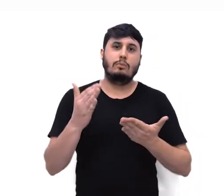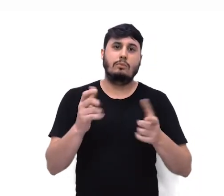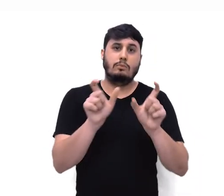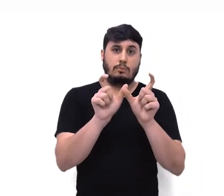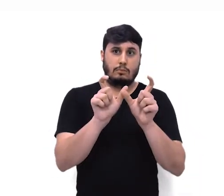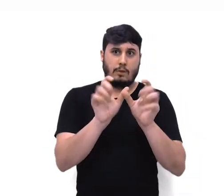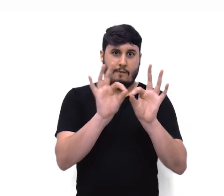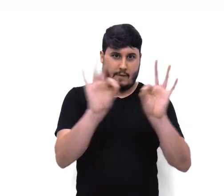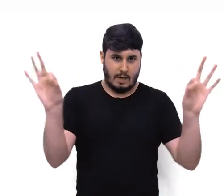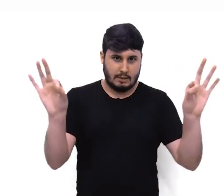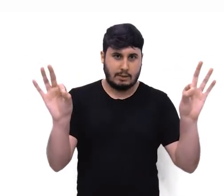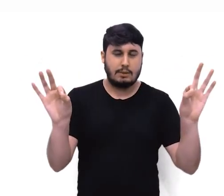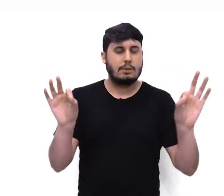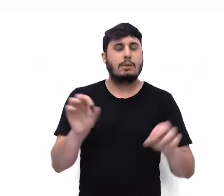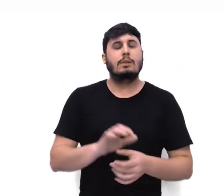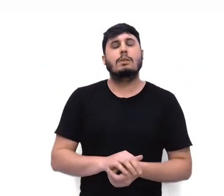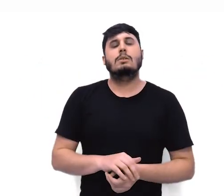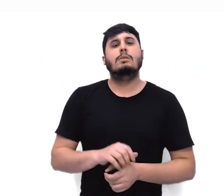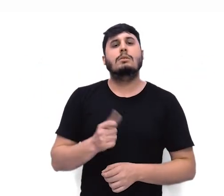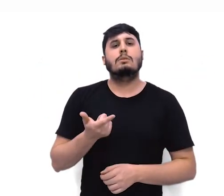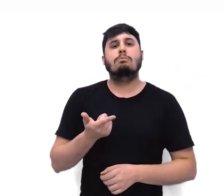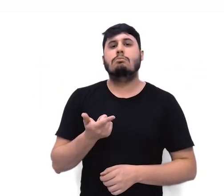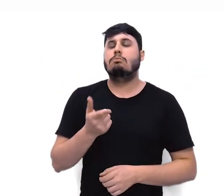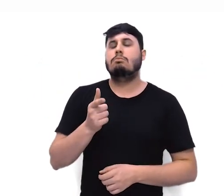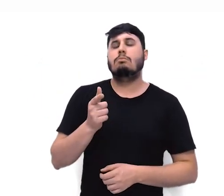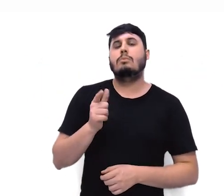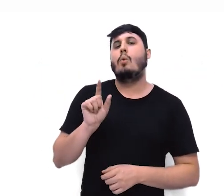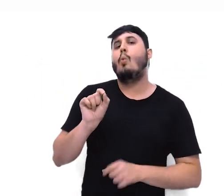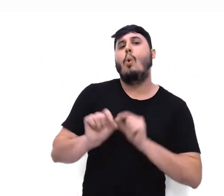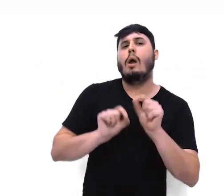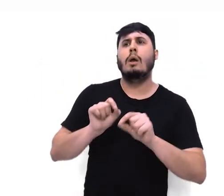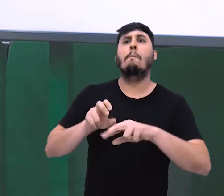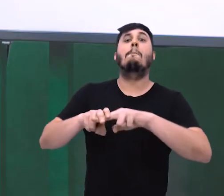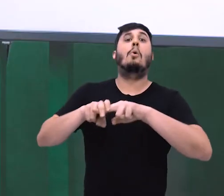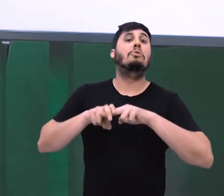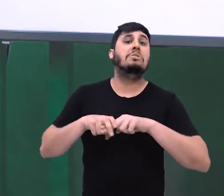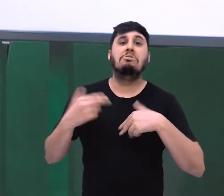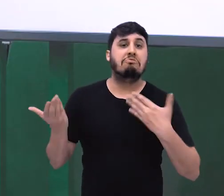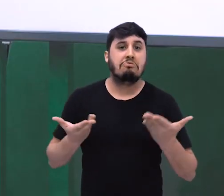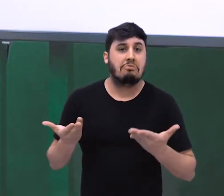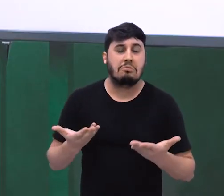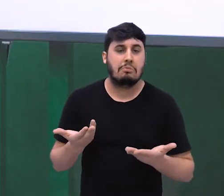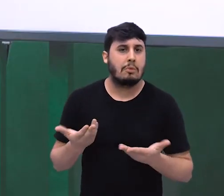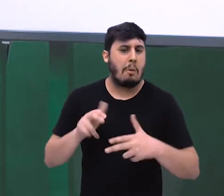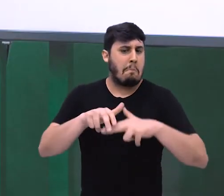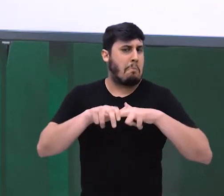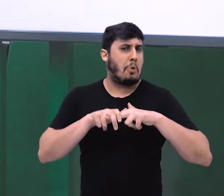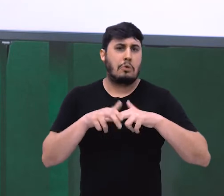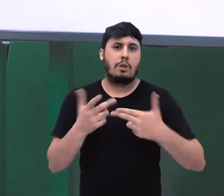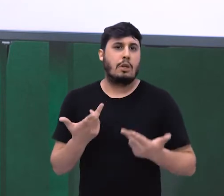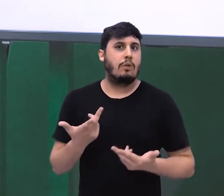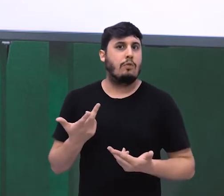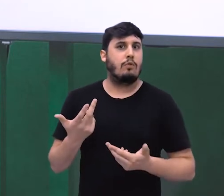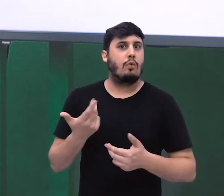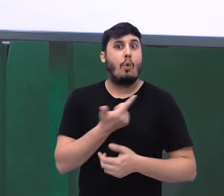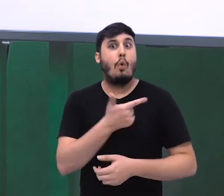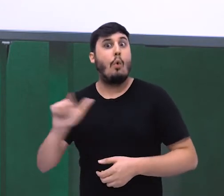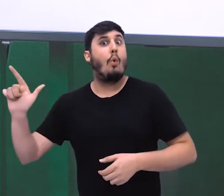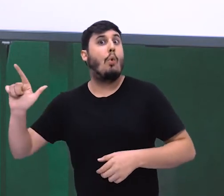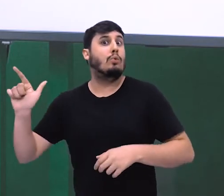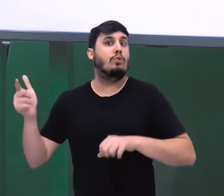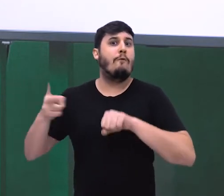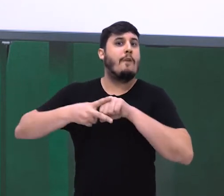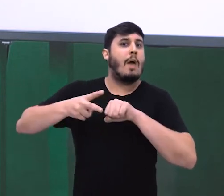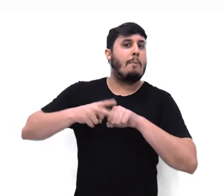como o próprio nome já diz. Elas vão indicar, exprimir uma causa. A causa de uma outra ação ter